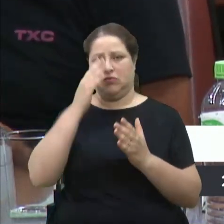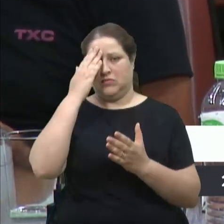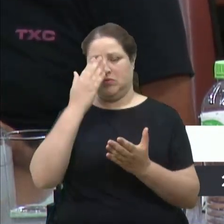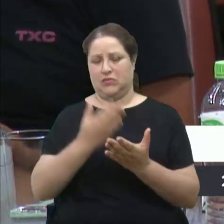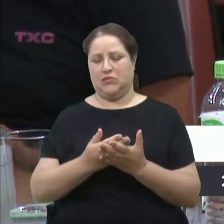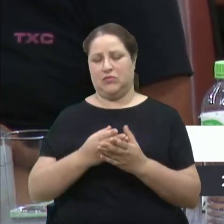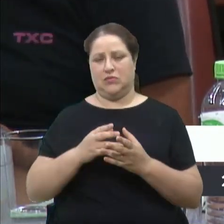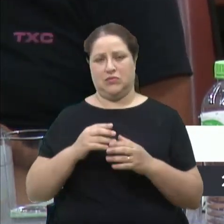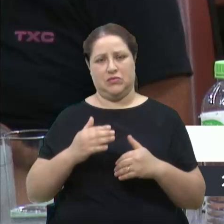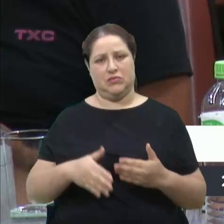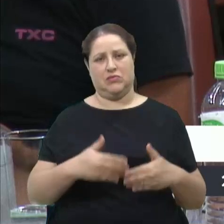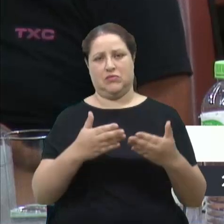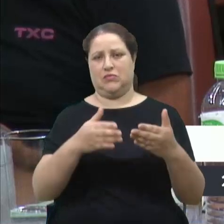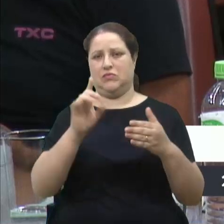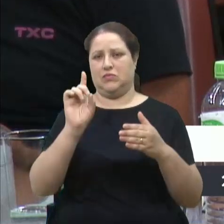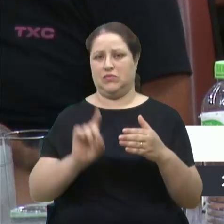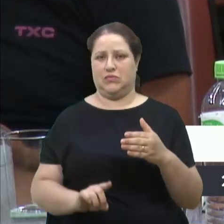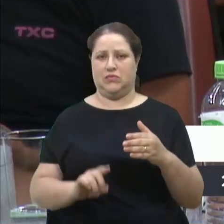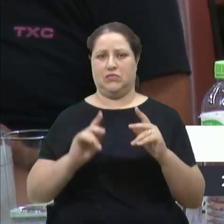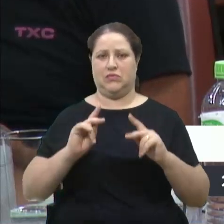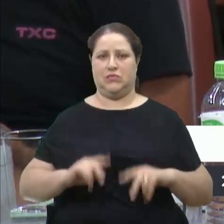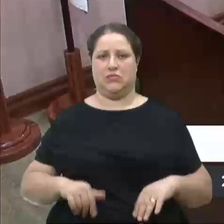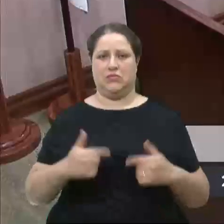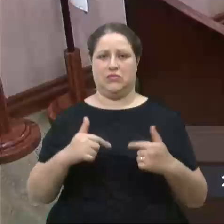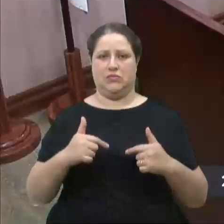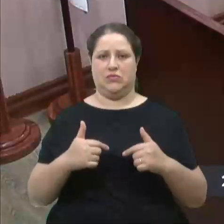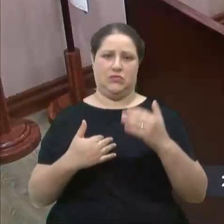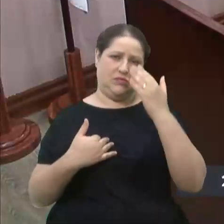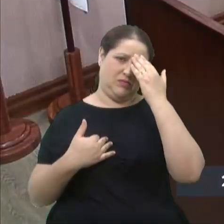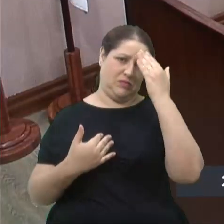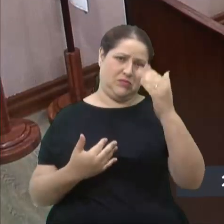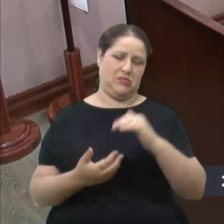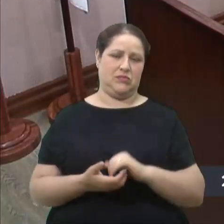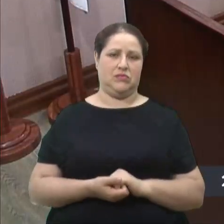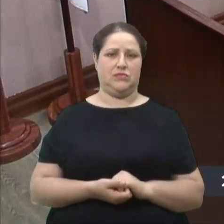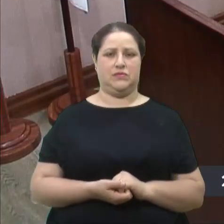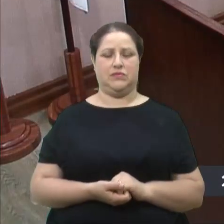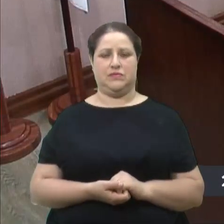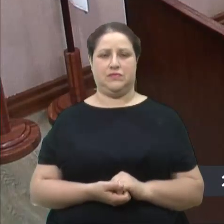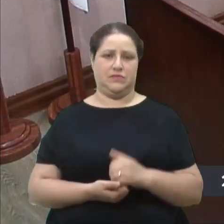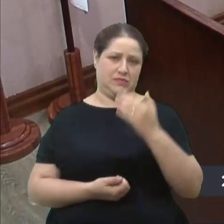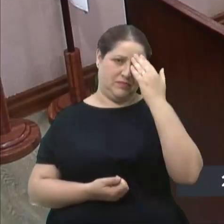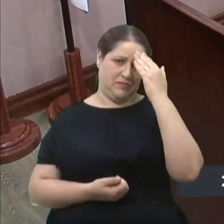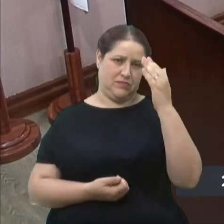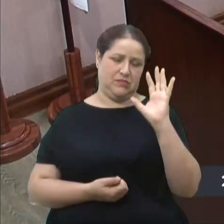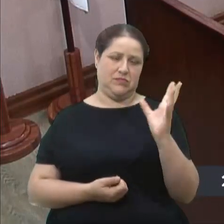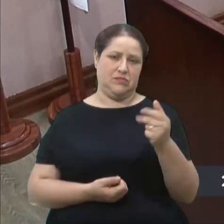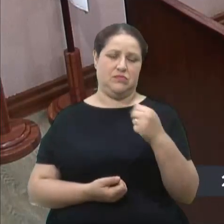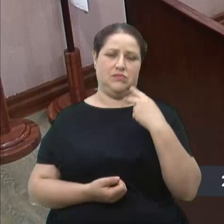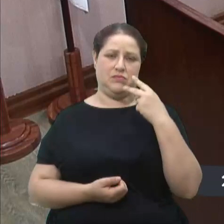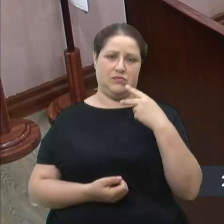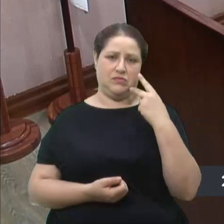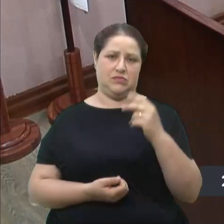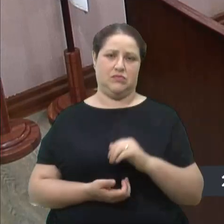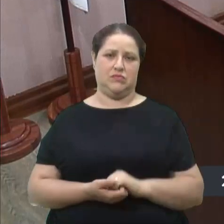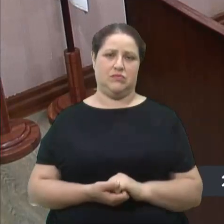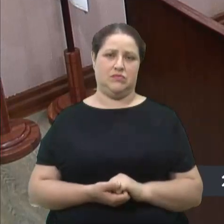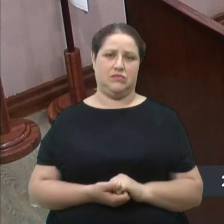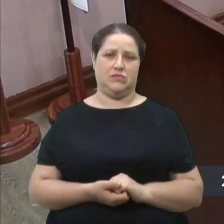direitos dos nossos trabalhadores. Obrigado, vereador. Obrigado, obrigado aos novos pares. Então, peço o voto,